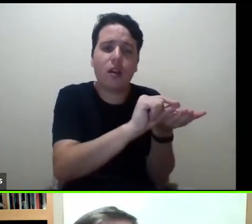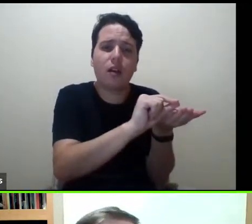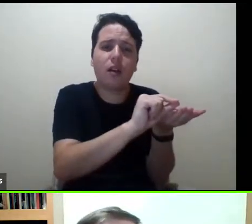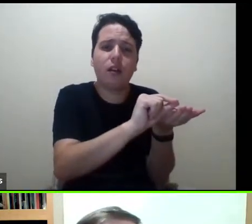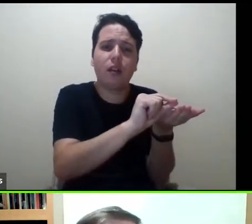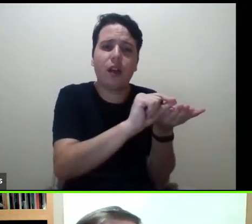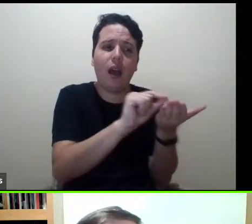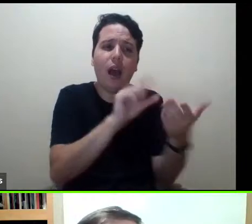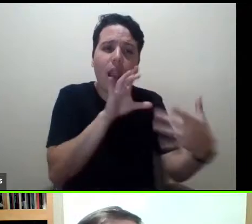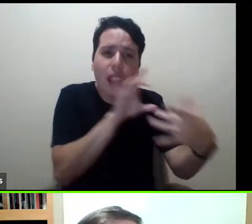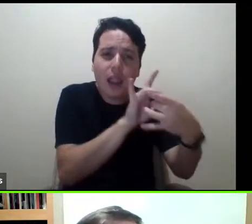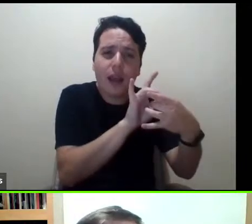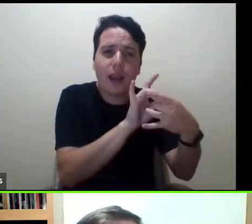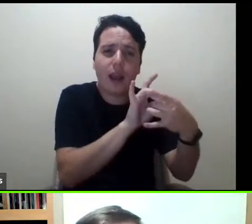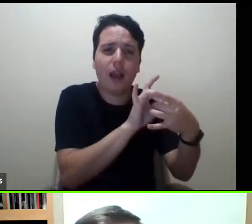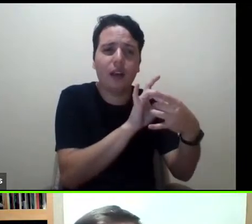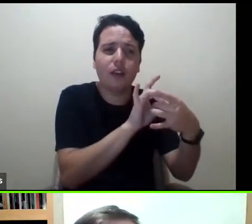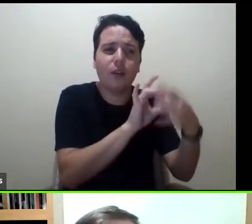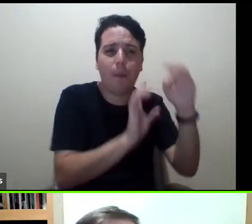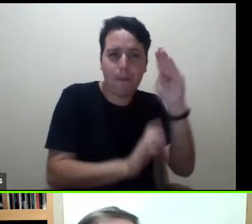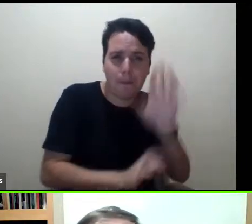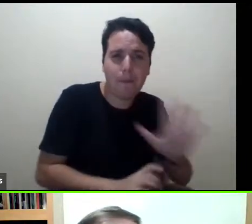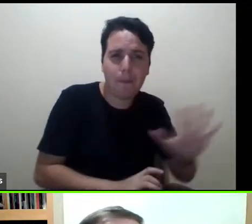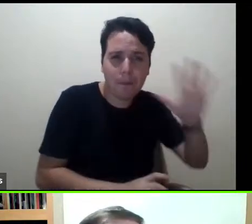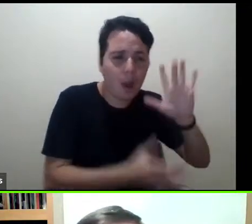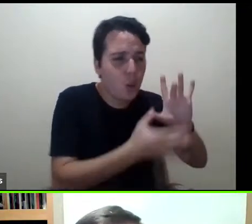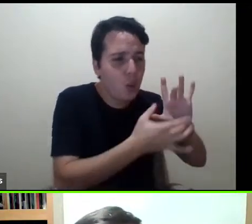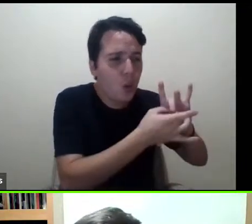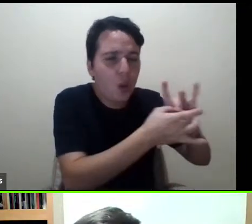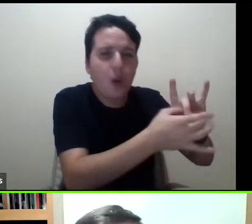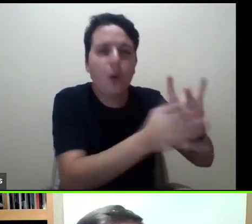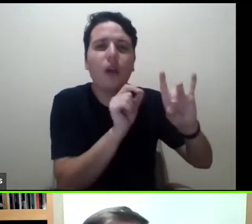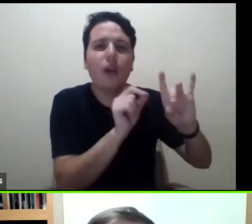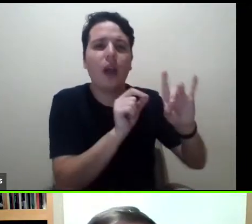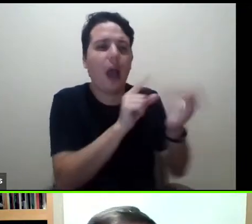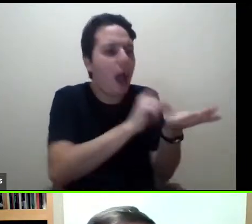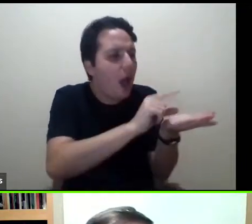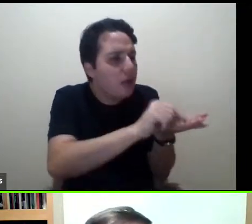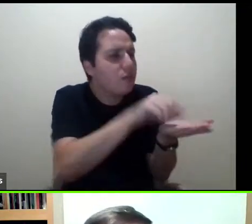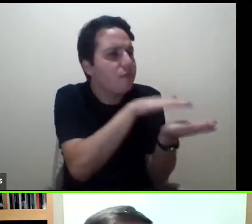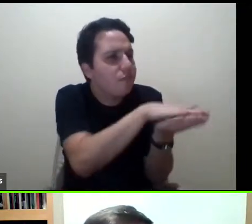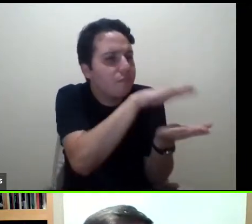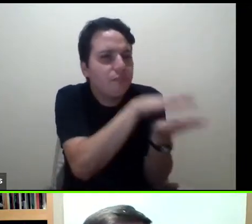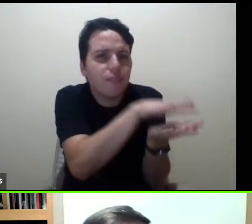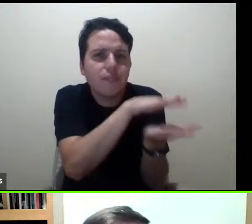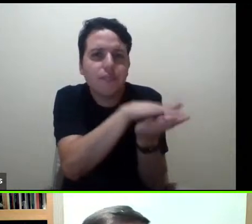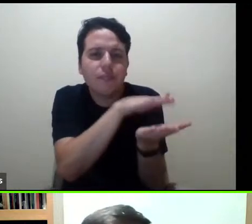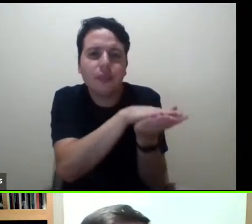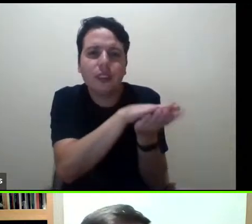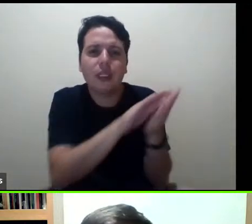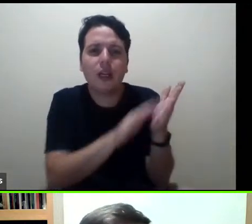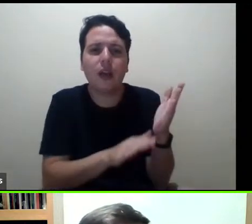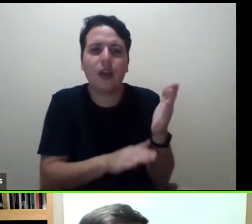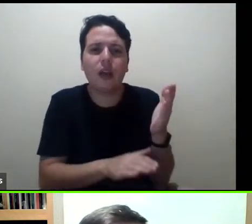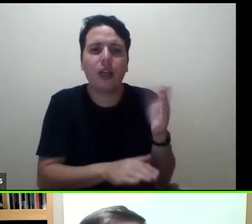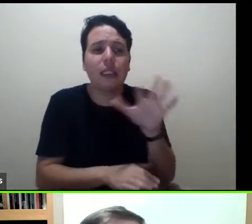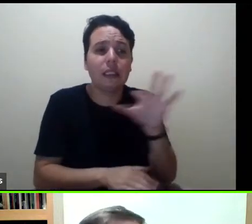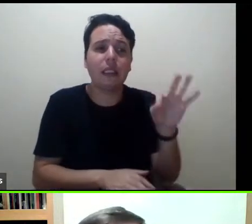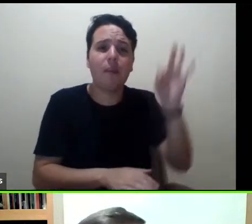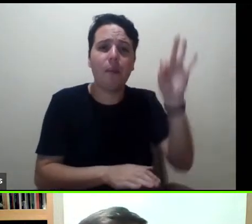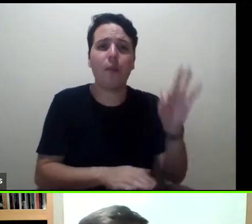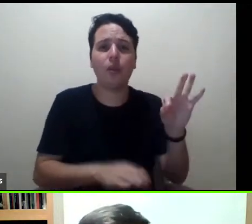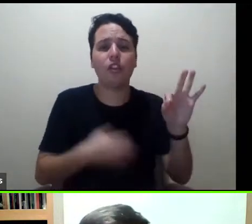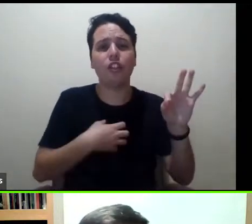contexto brasileiro, em que artigos são publicados quase 100% em acesso livre,